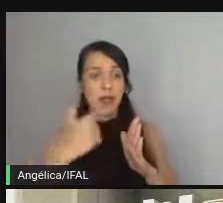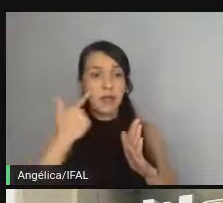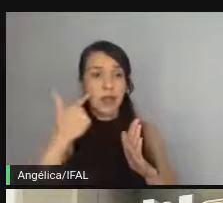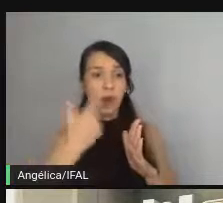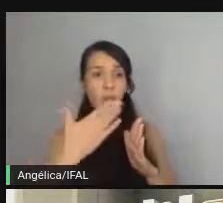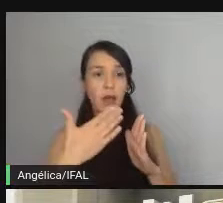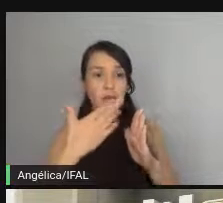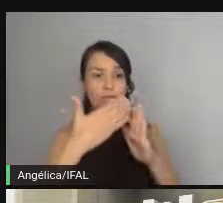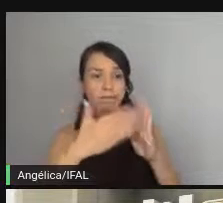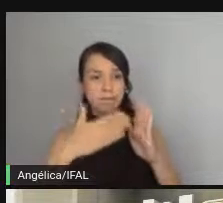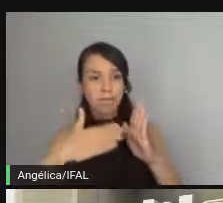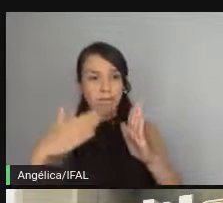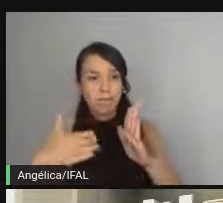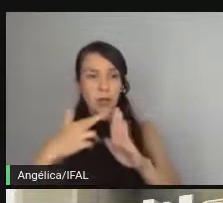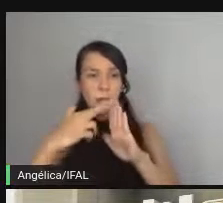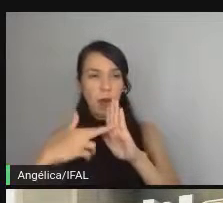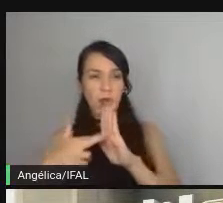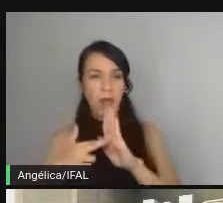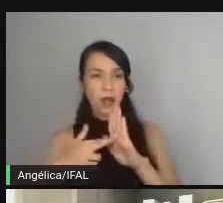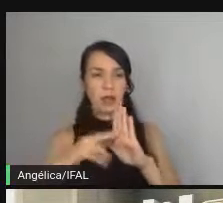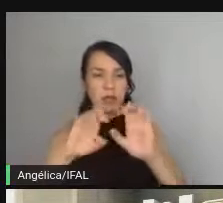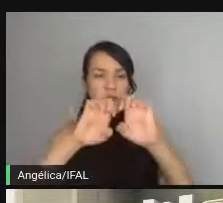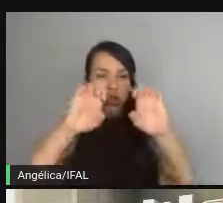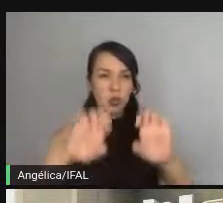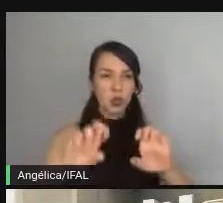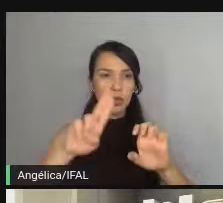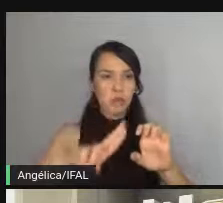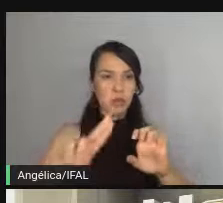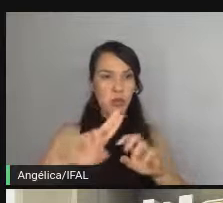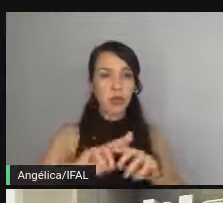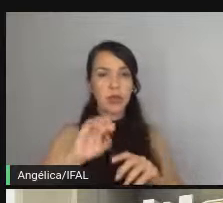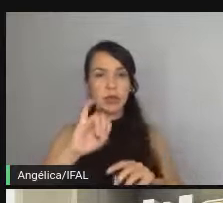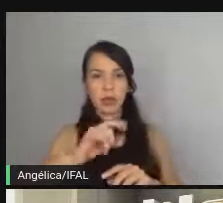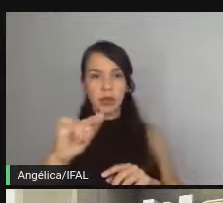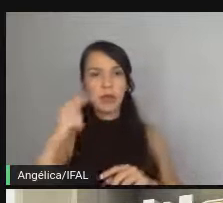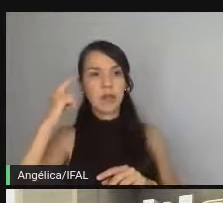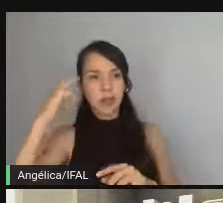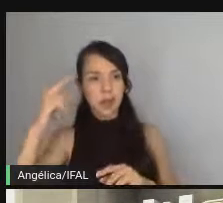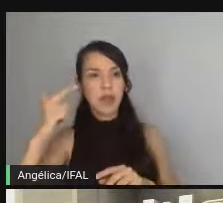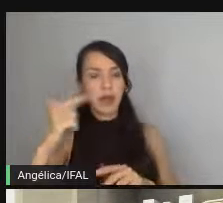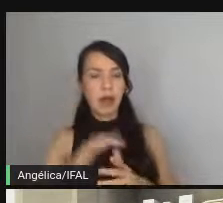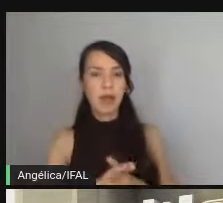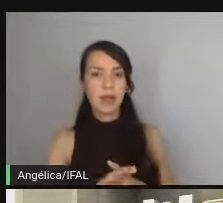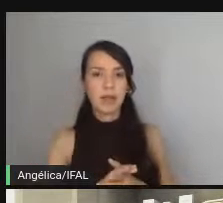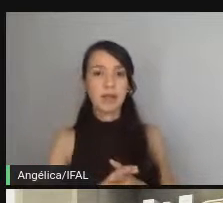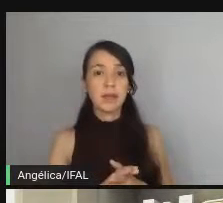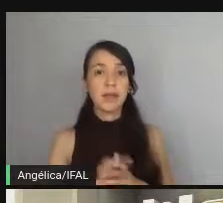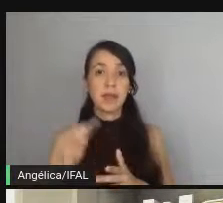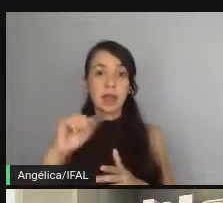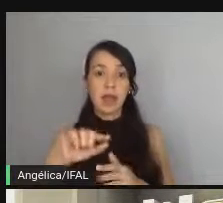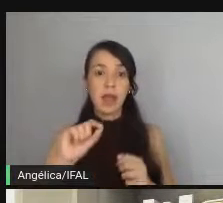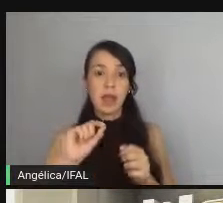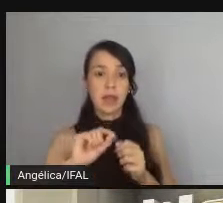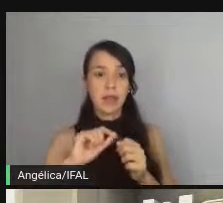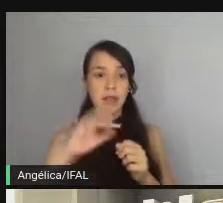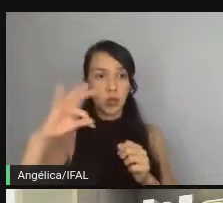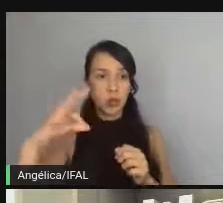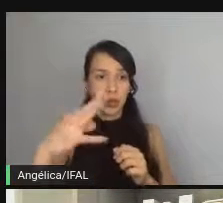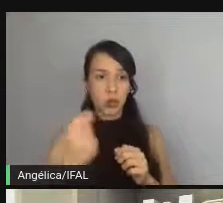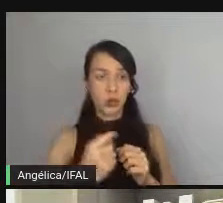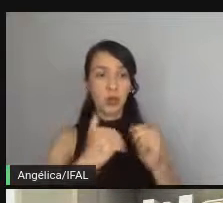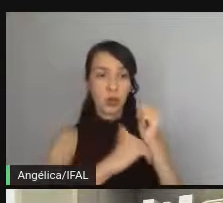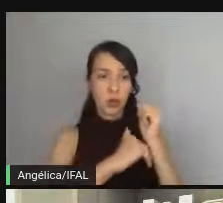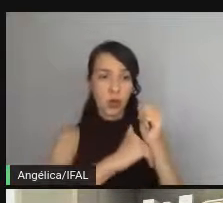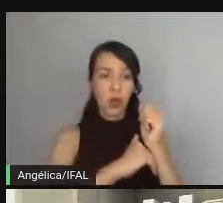qual o padrão de arquitetura que o seu projeto usa se não tiver um você vai pensar em um para criar nesse momento depois de todo o código